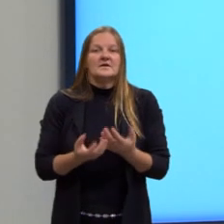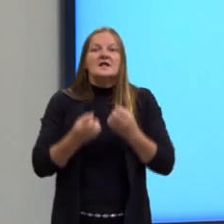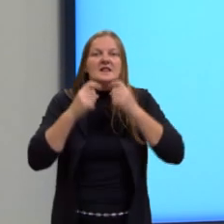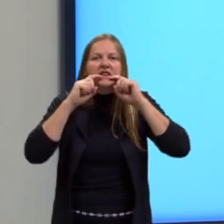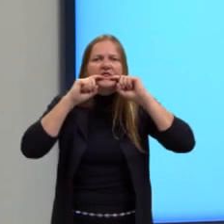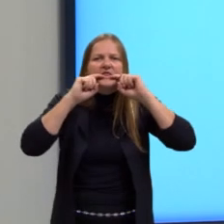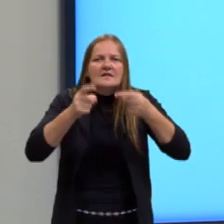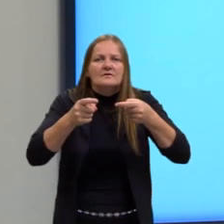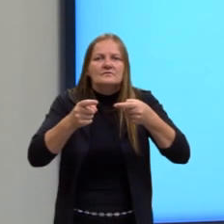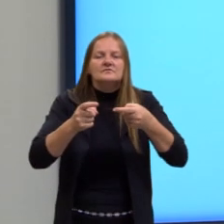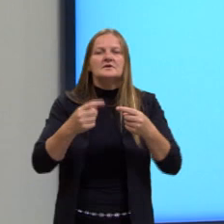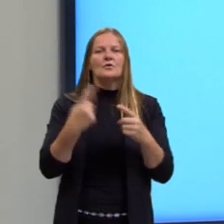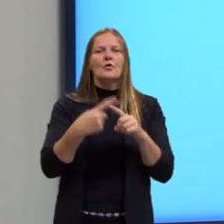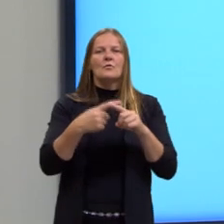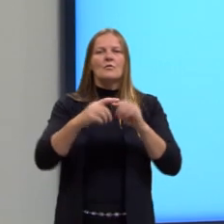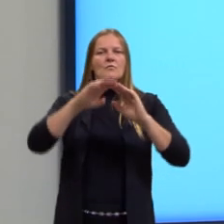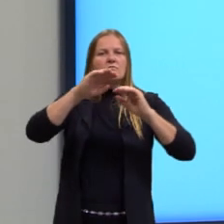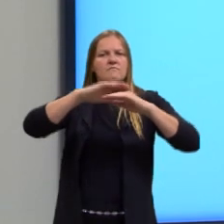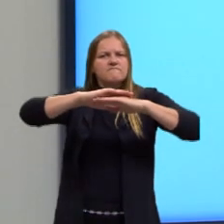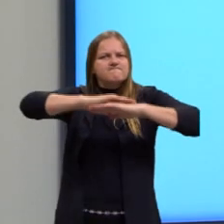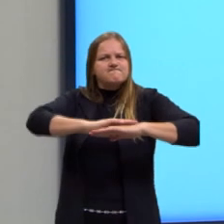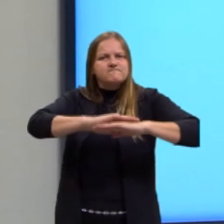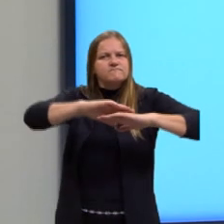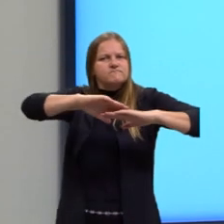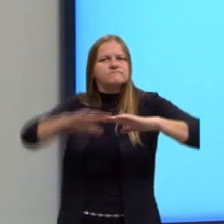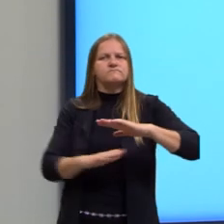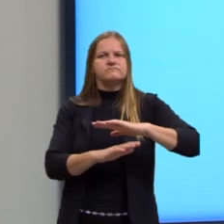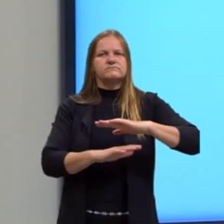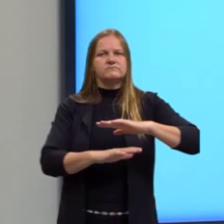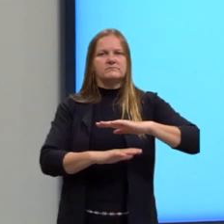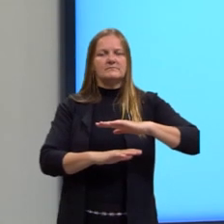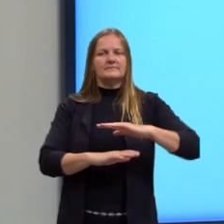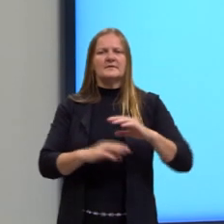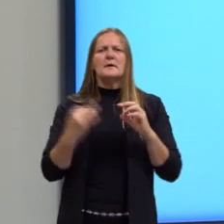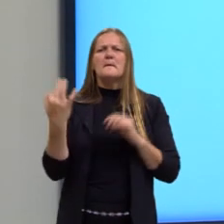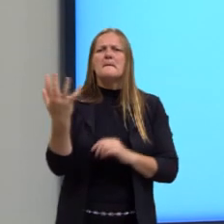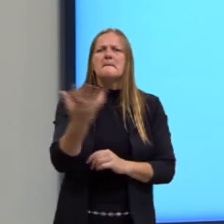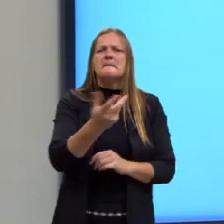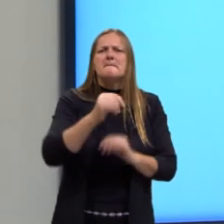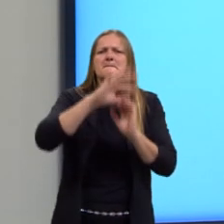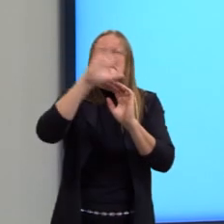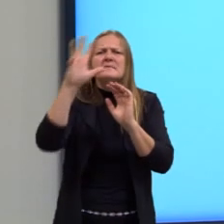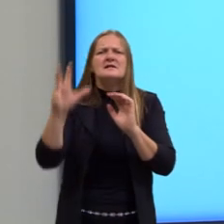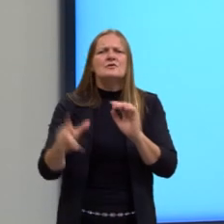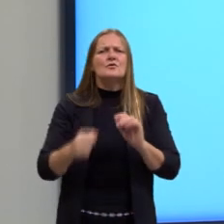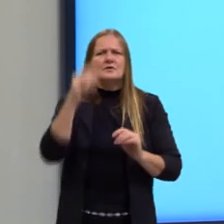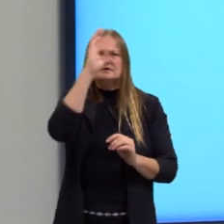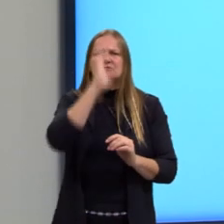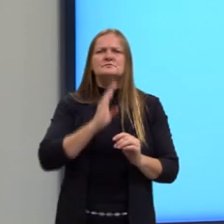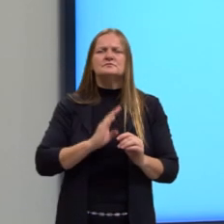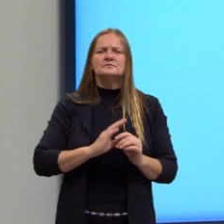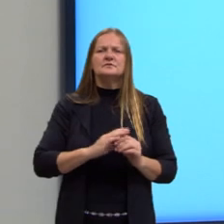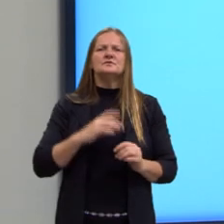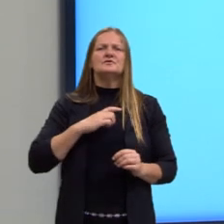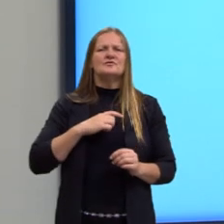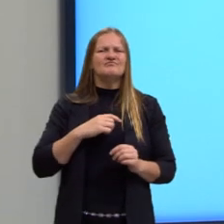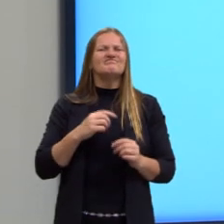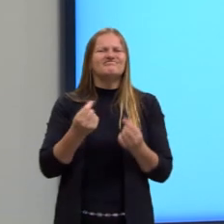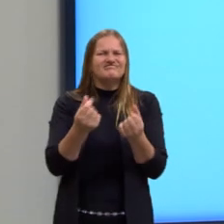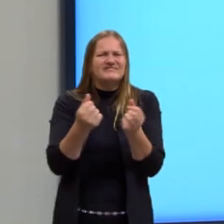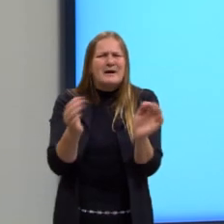condição de desigualdade compartilhada por milhões de brasileiros, os quais, vulneráveis